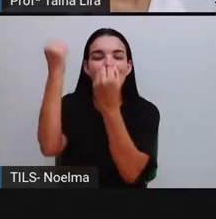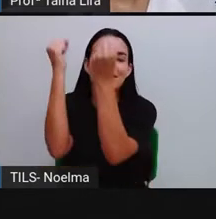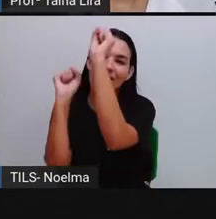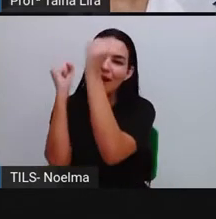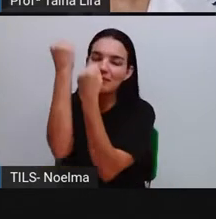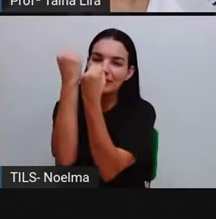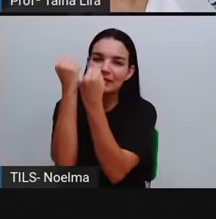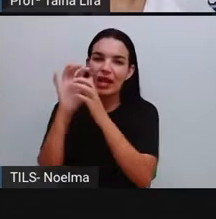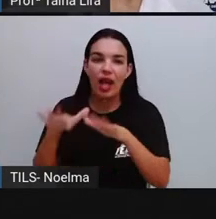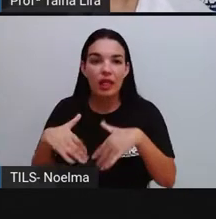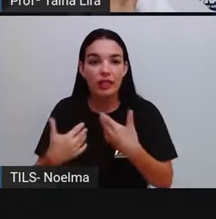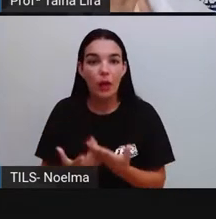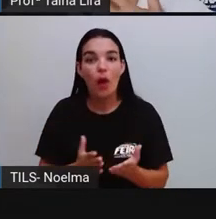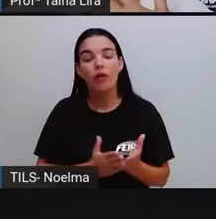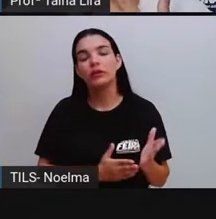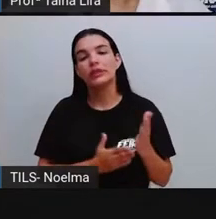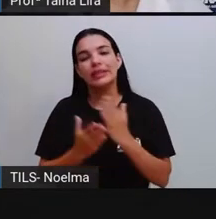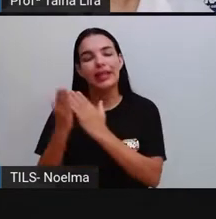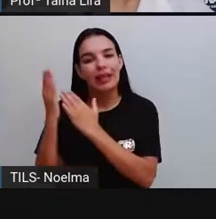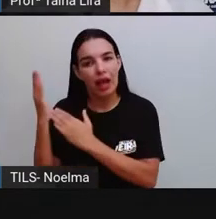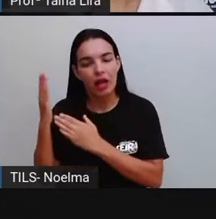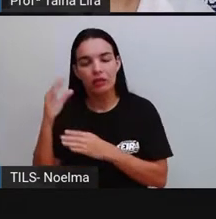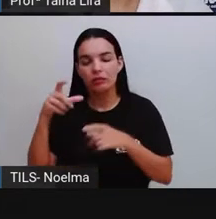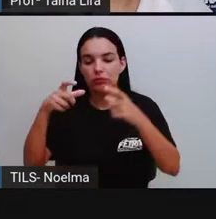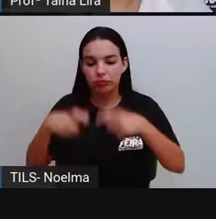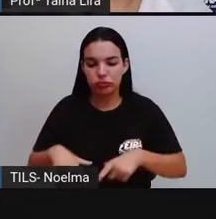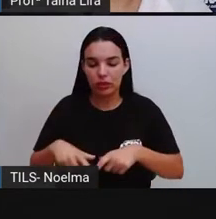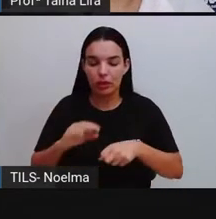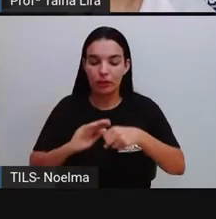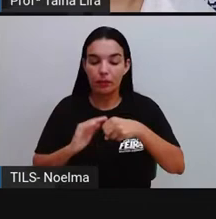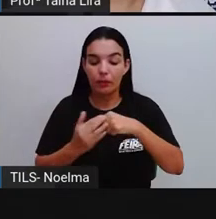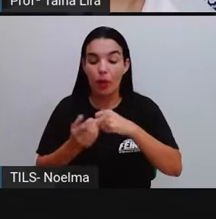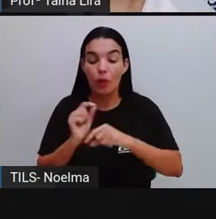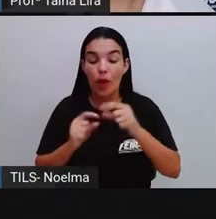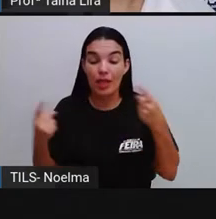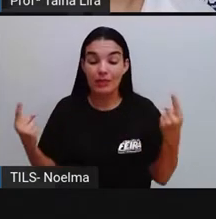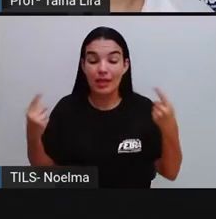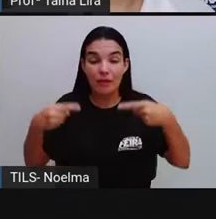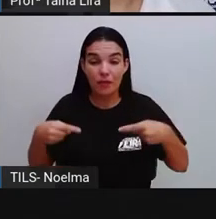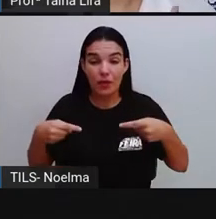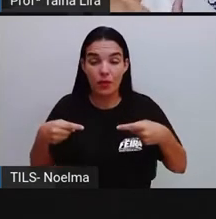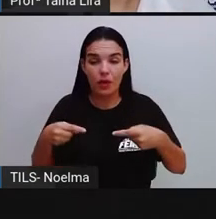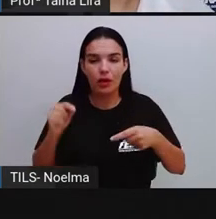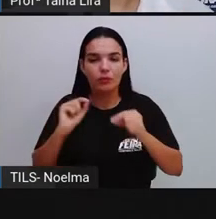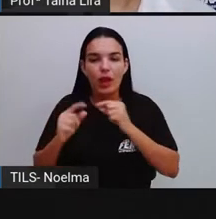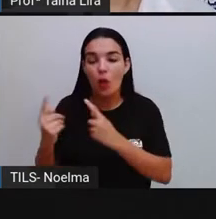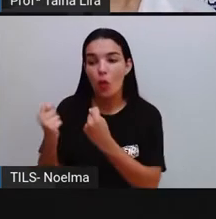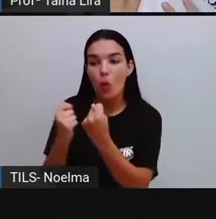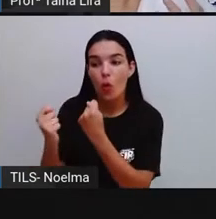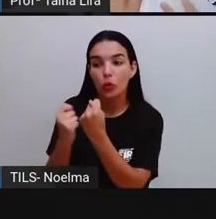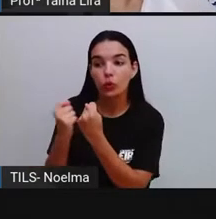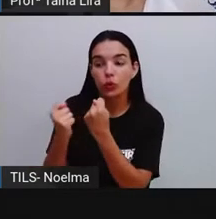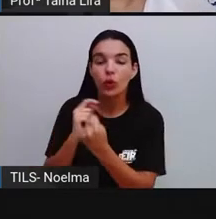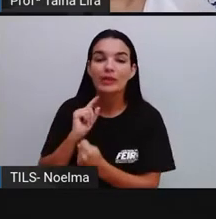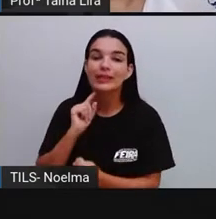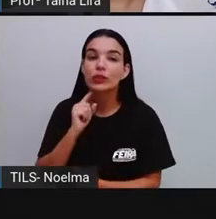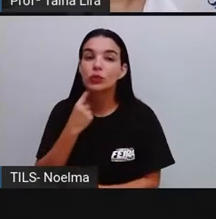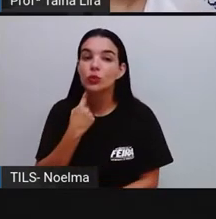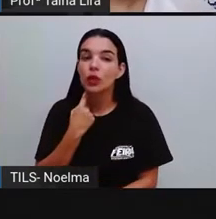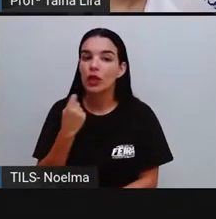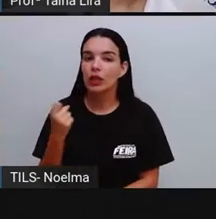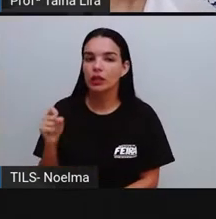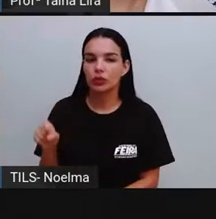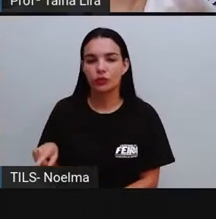E um dos maiores, né? desafios é justamente essa questão do controle do lixo